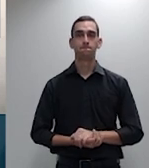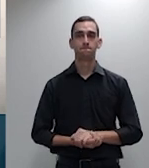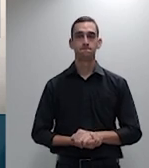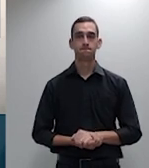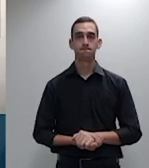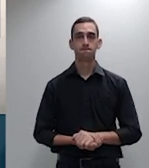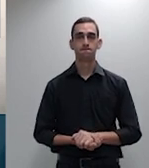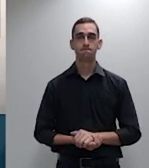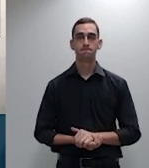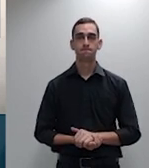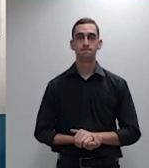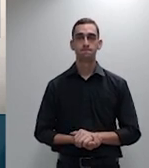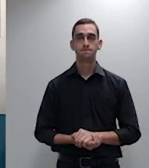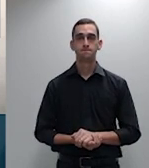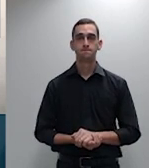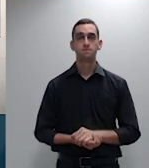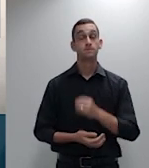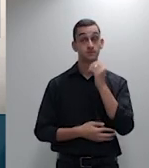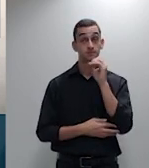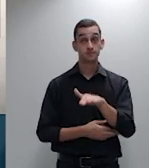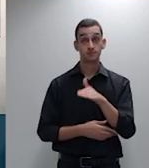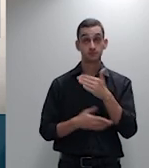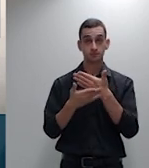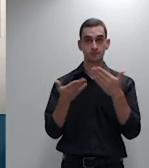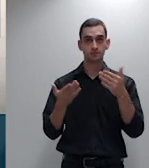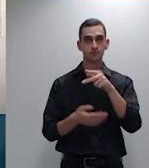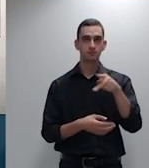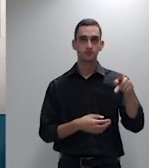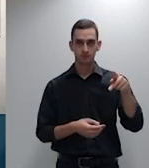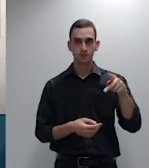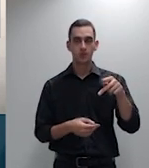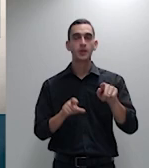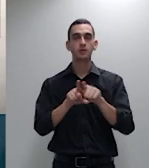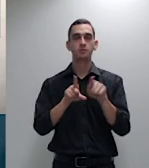Boa tarde, senhor presidente. Boa tarde, colegas.